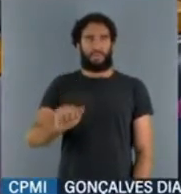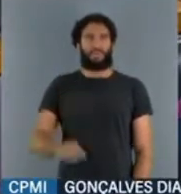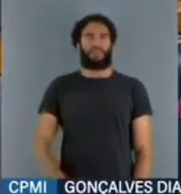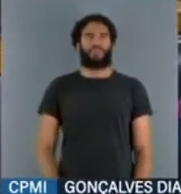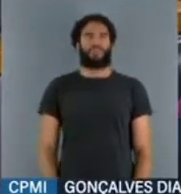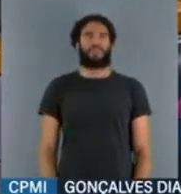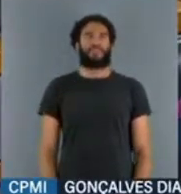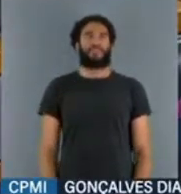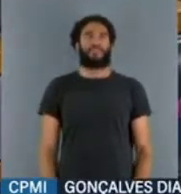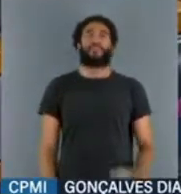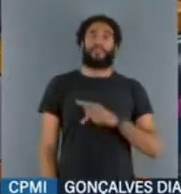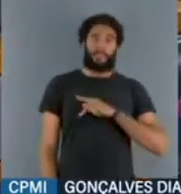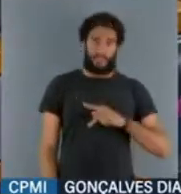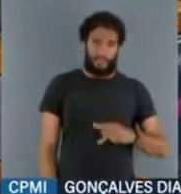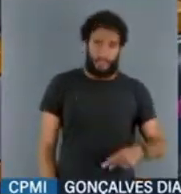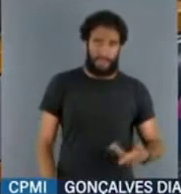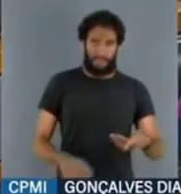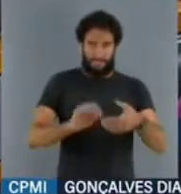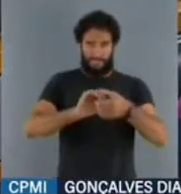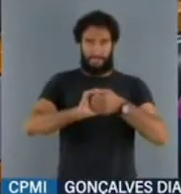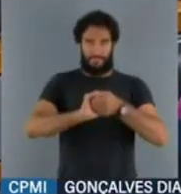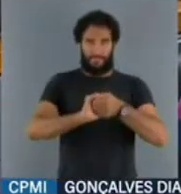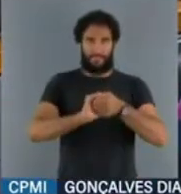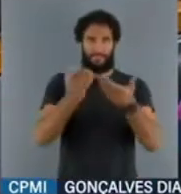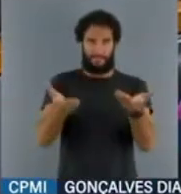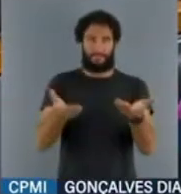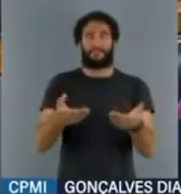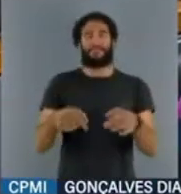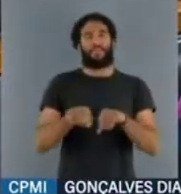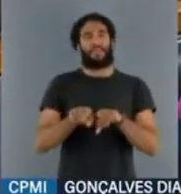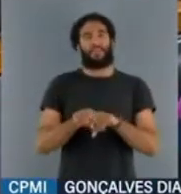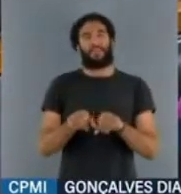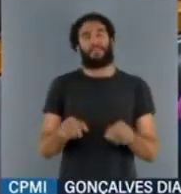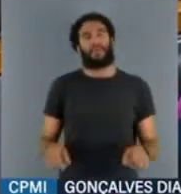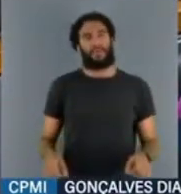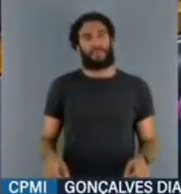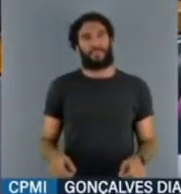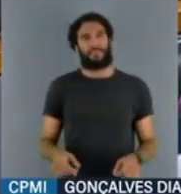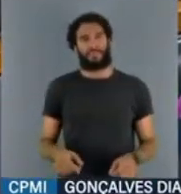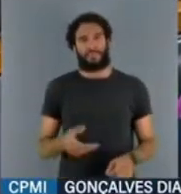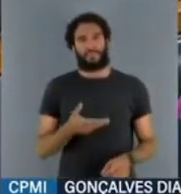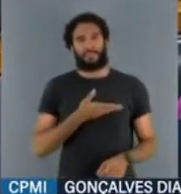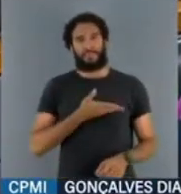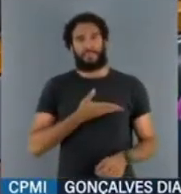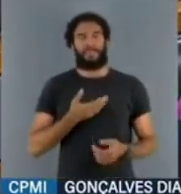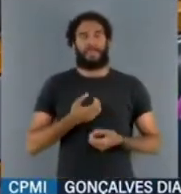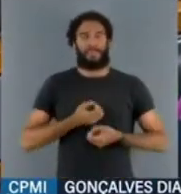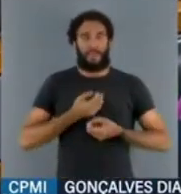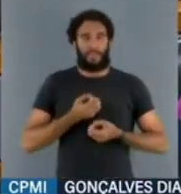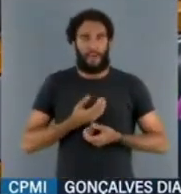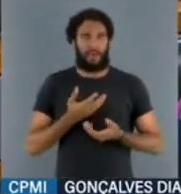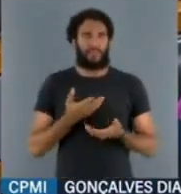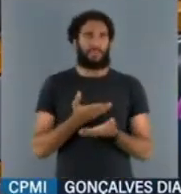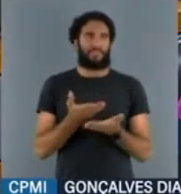Presidente, cumprimento V. Exª, colegas, depoentes e advogados.